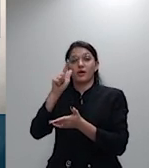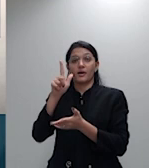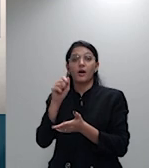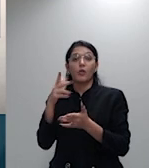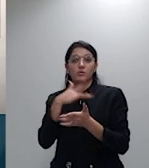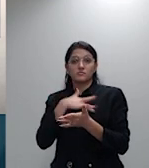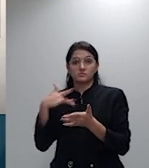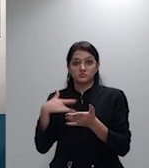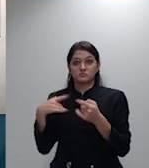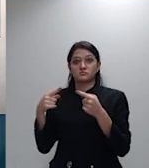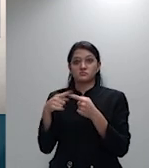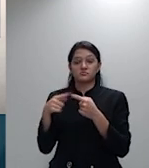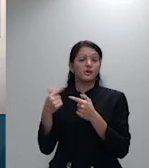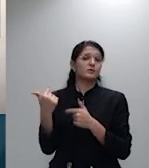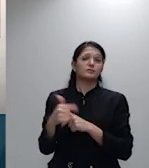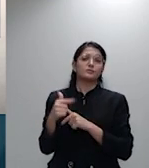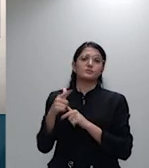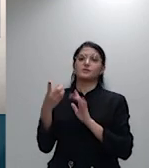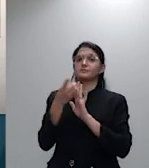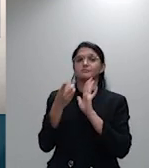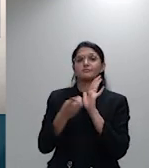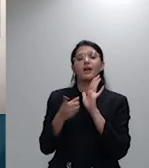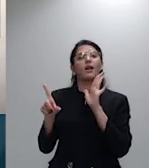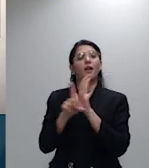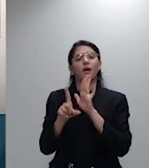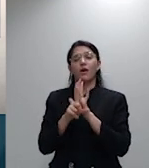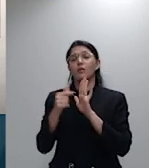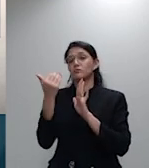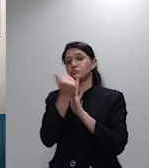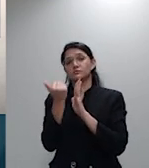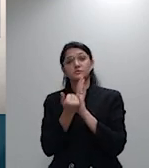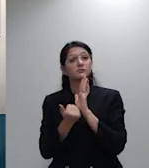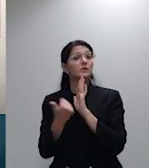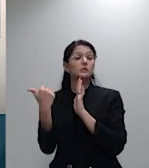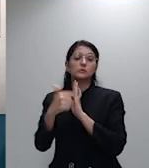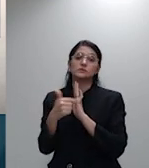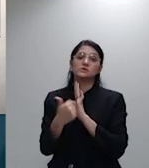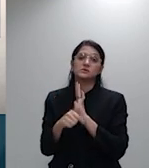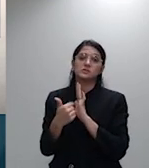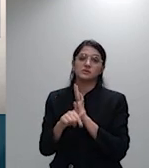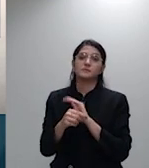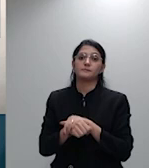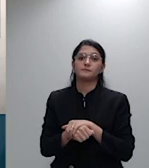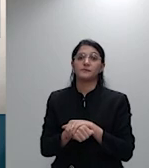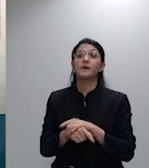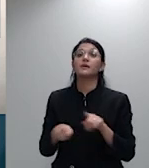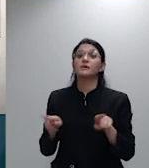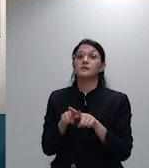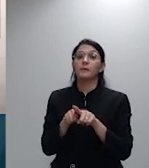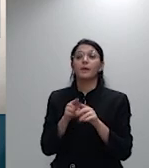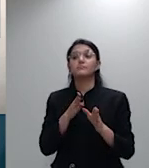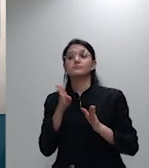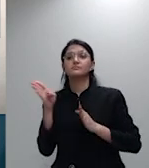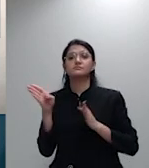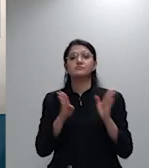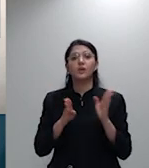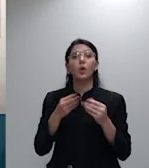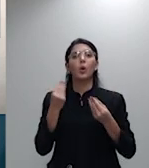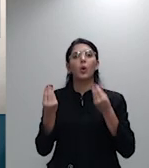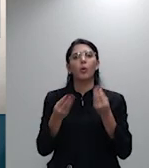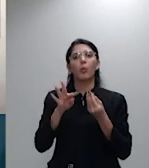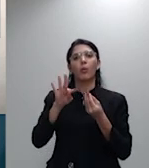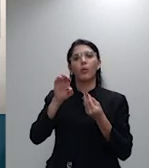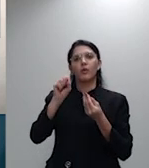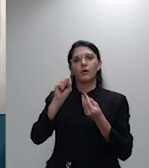para os reajustes por faixa etária de modo que não se mostra viável fixar uma tese única para abranger contratos novos e